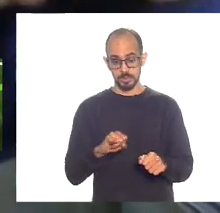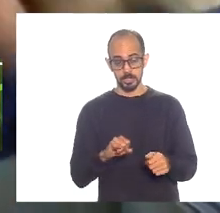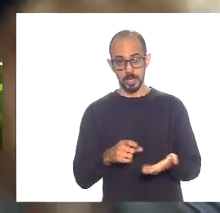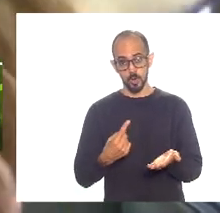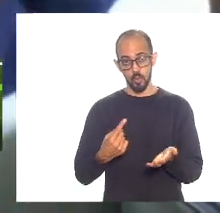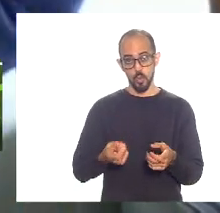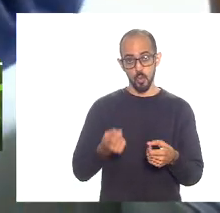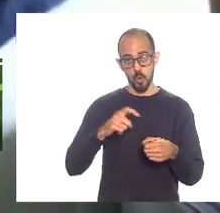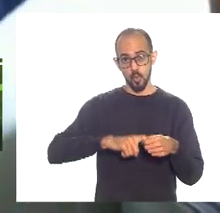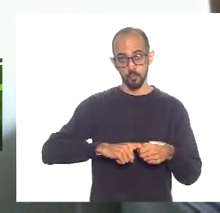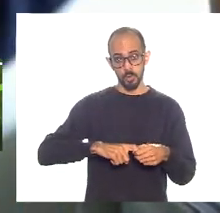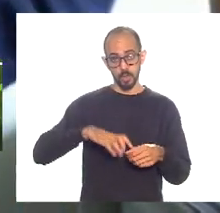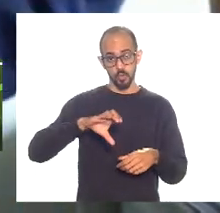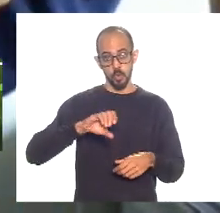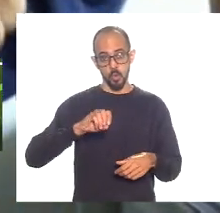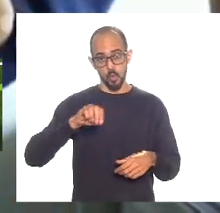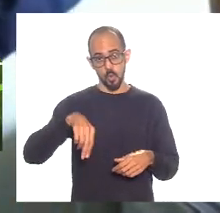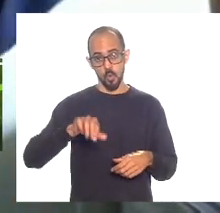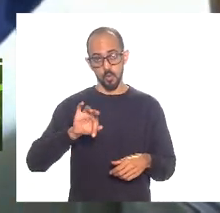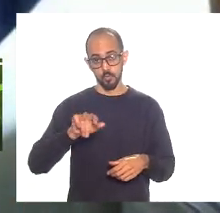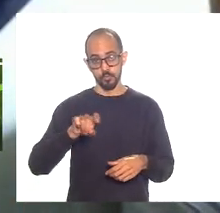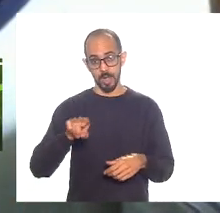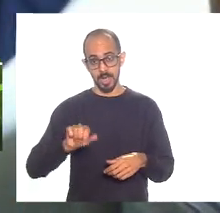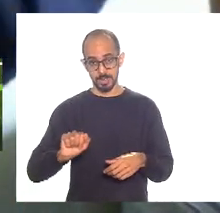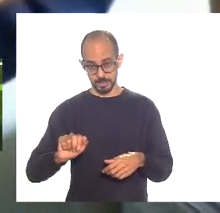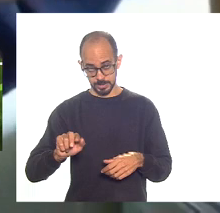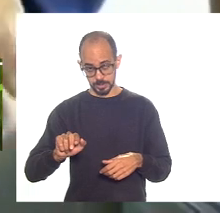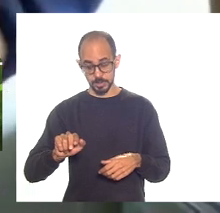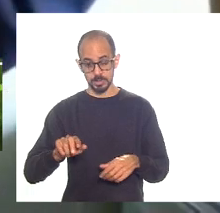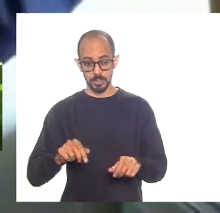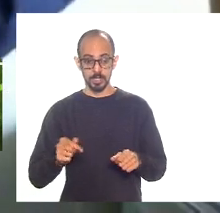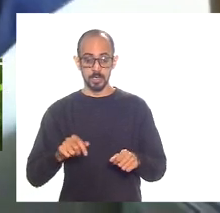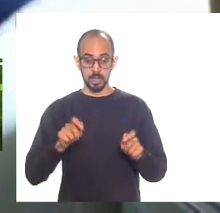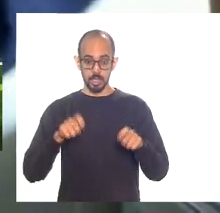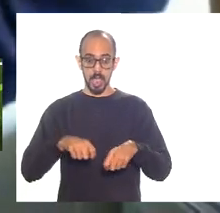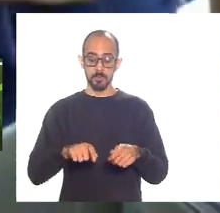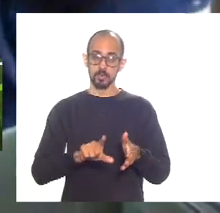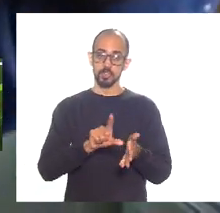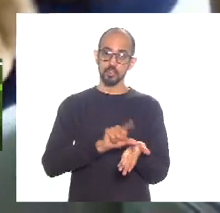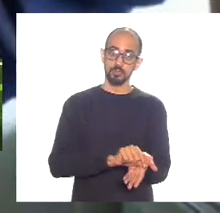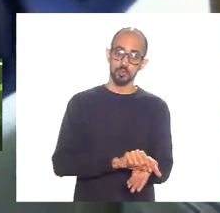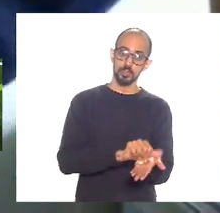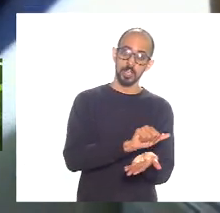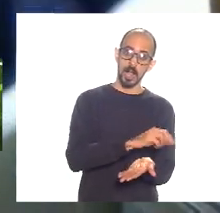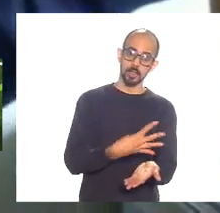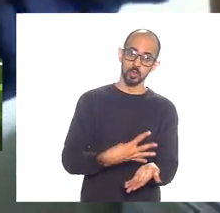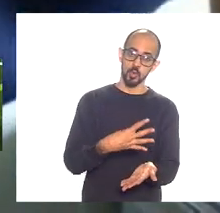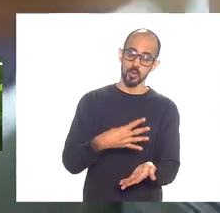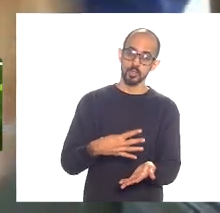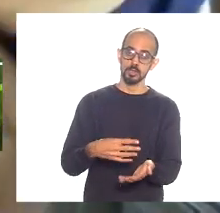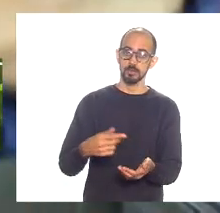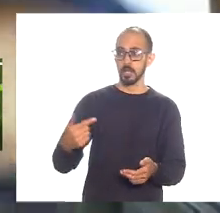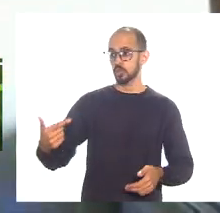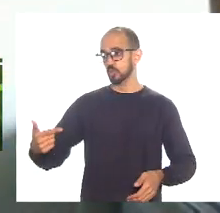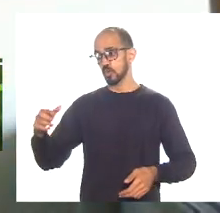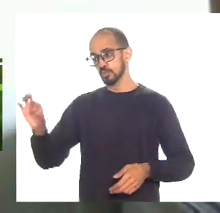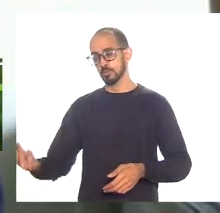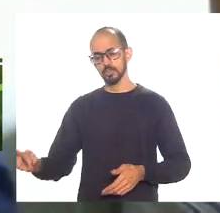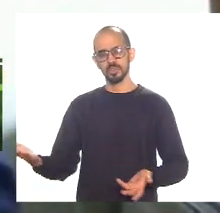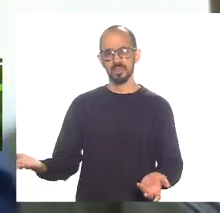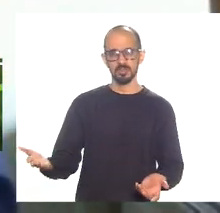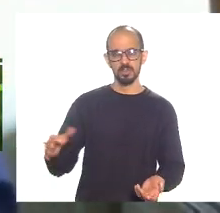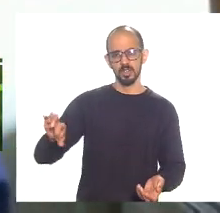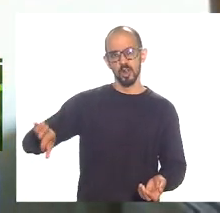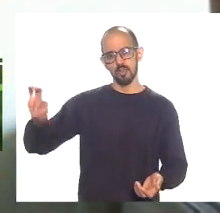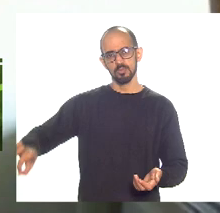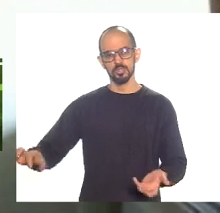você reduzir a alíquota de 14 para 2% de 9 para 7% então para o